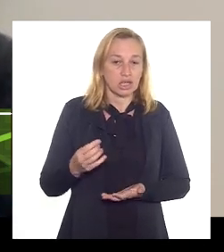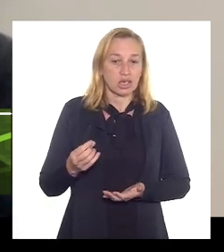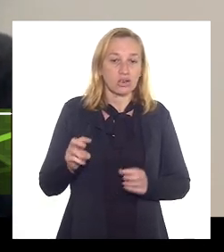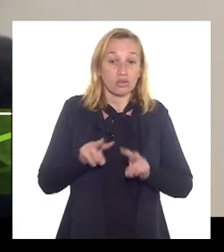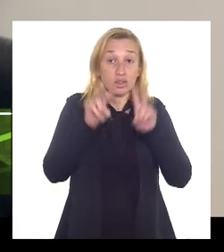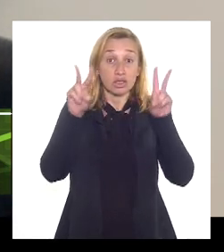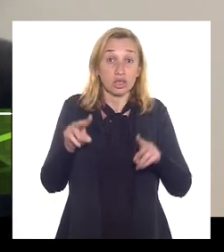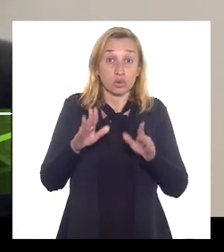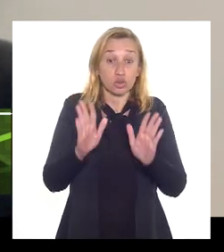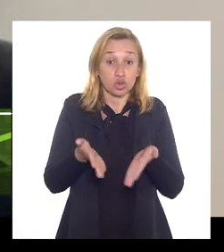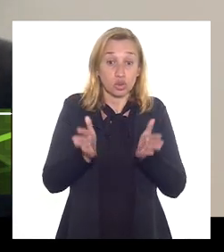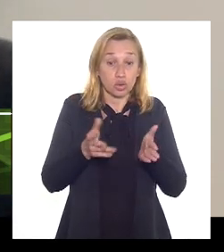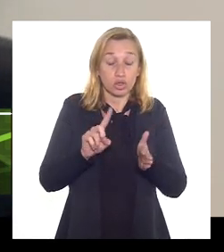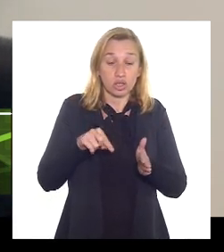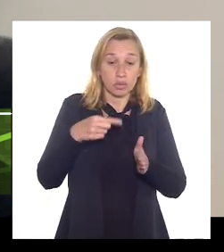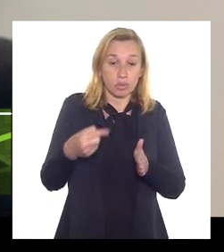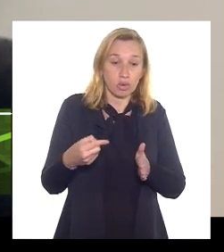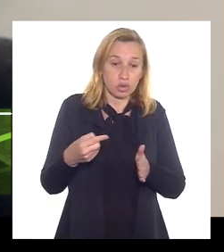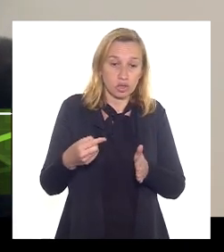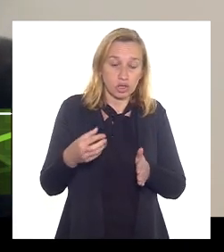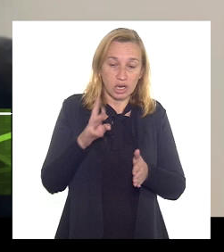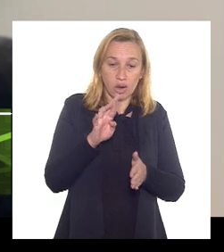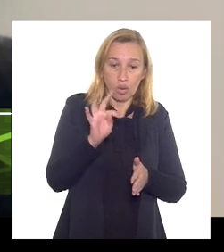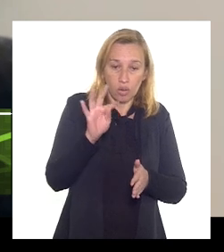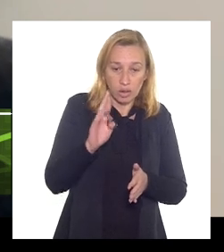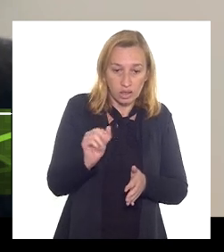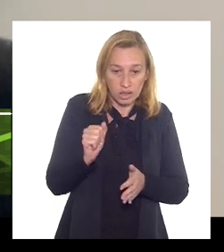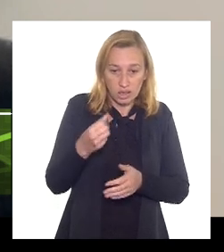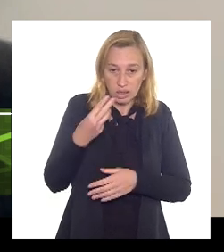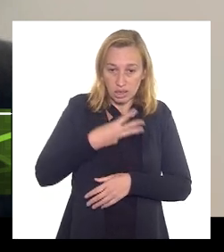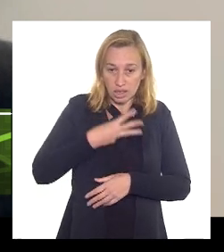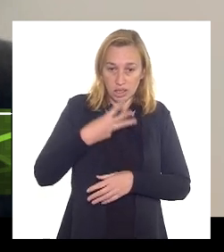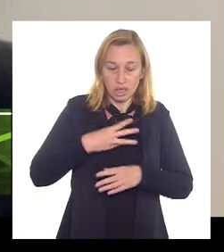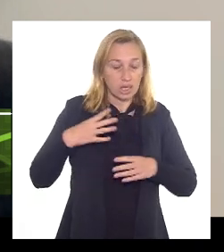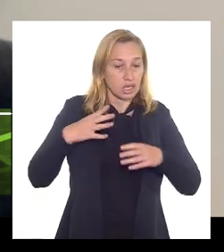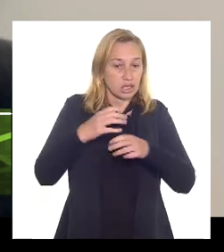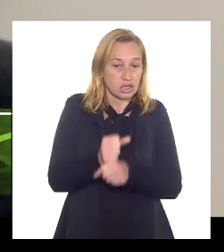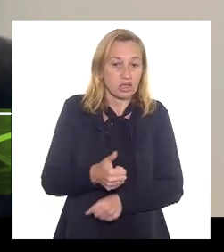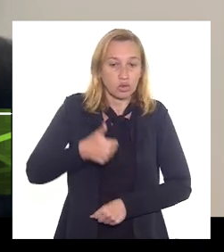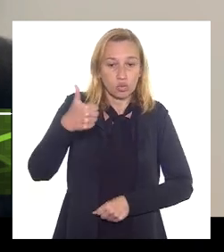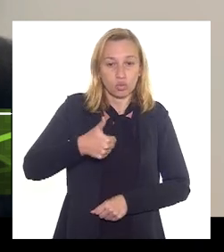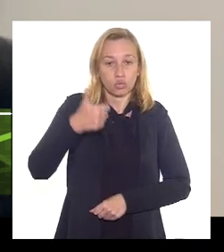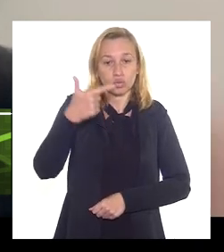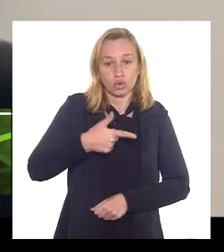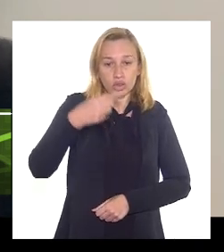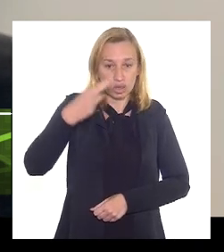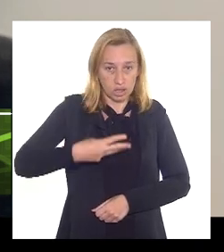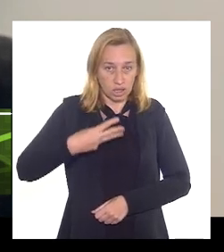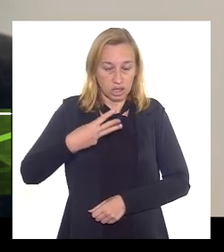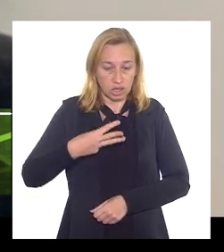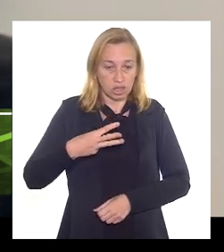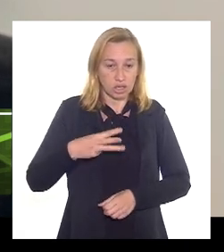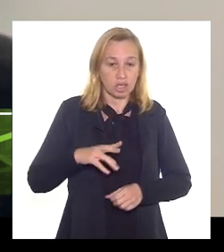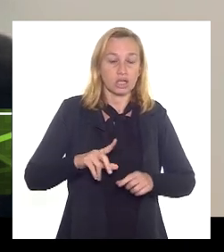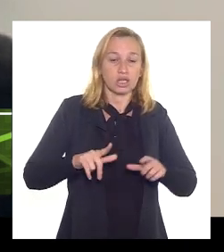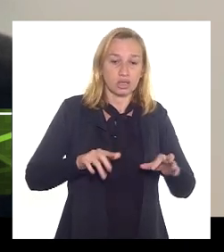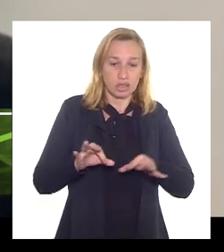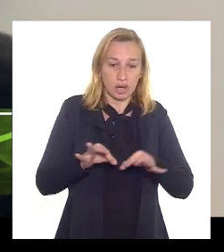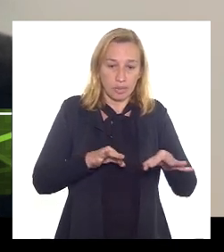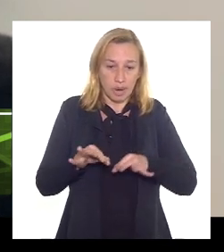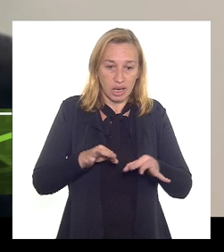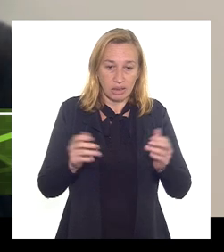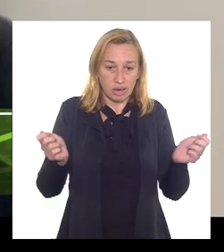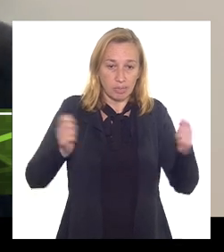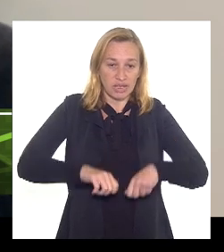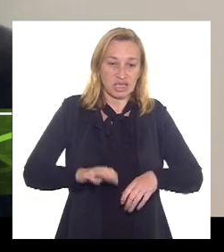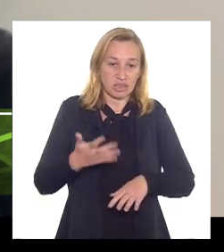hoje, depois que entrar a Rota 3 e somando as rotas 1, 2 e 3 que então estarão em operação com capacidade total acima